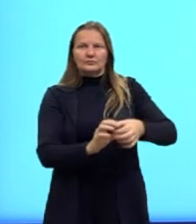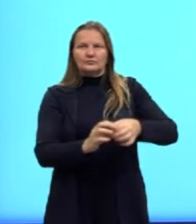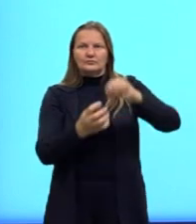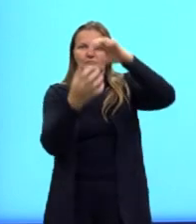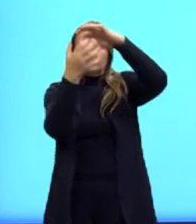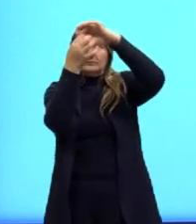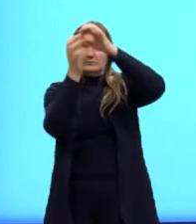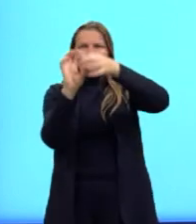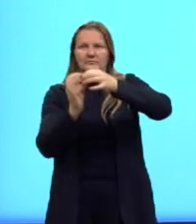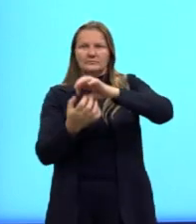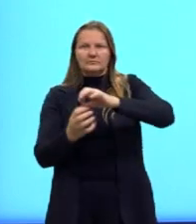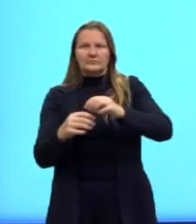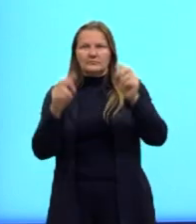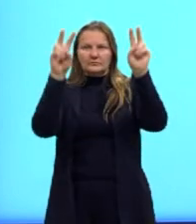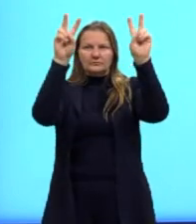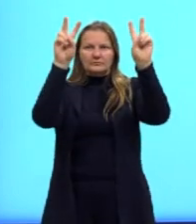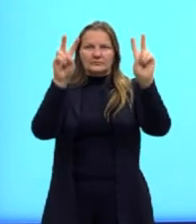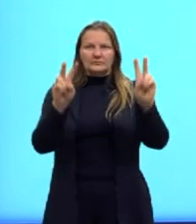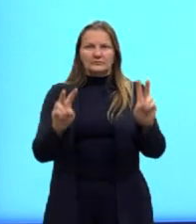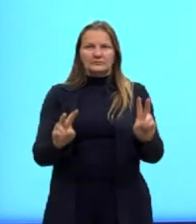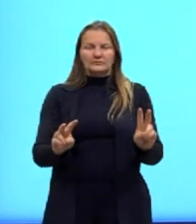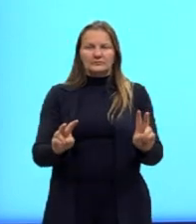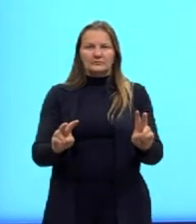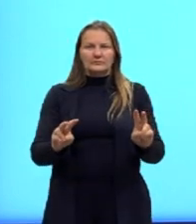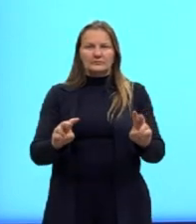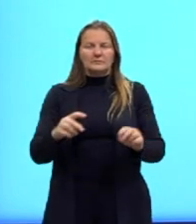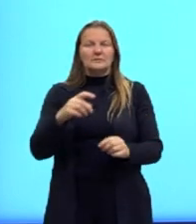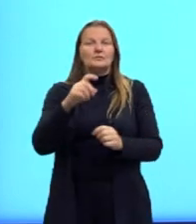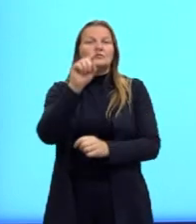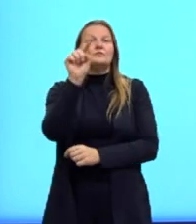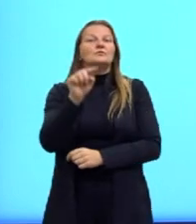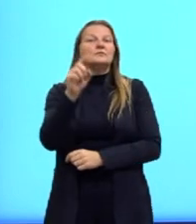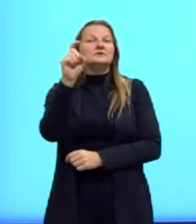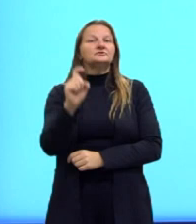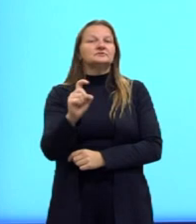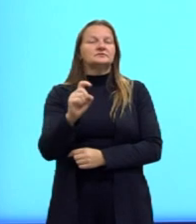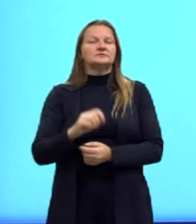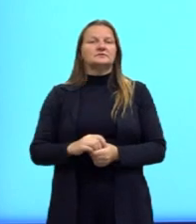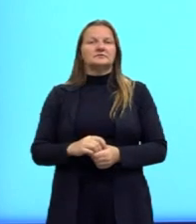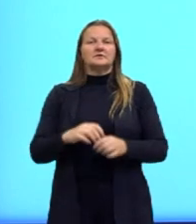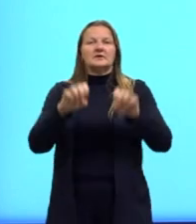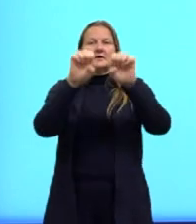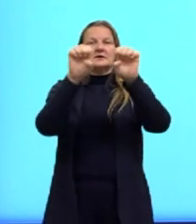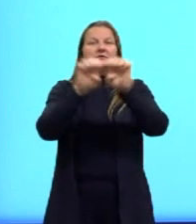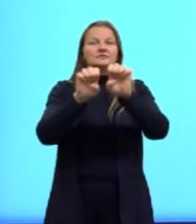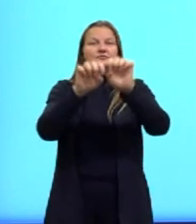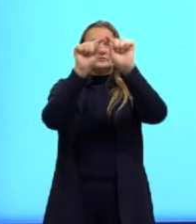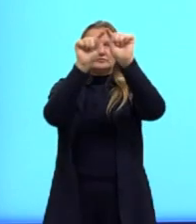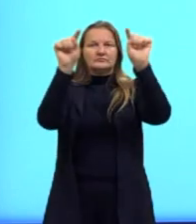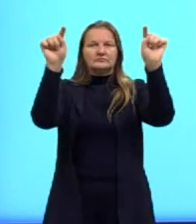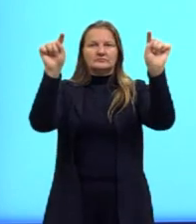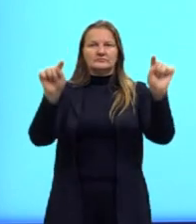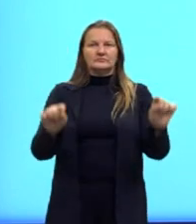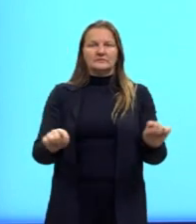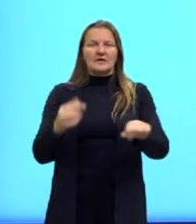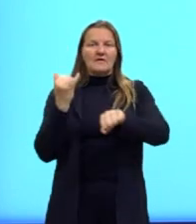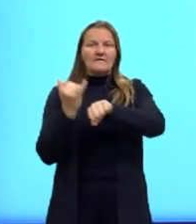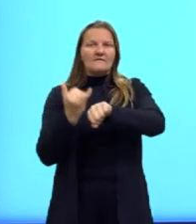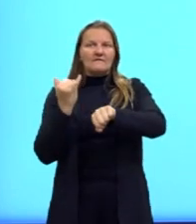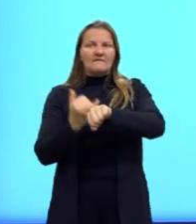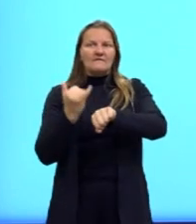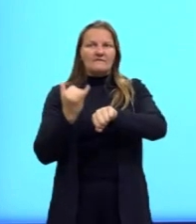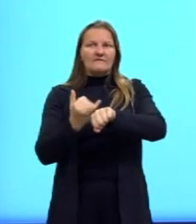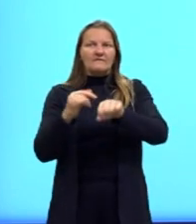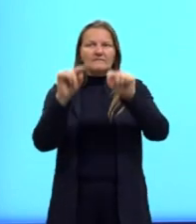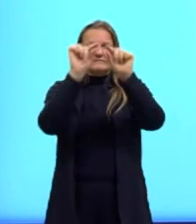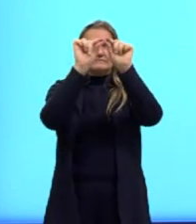do comprimento em metro, indicada por X. A estrutura do balanço é feita com barras de ferro, nas